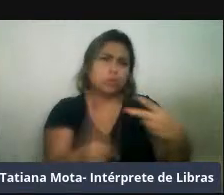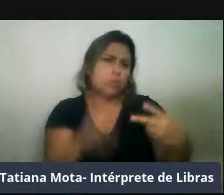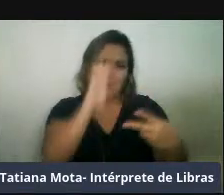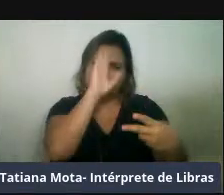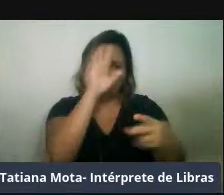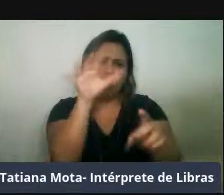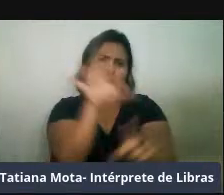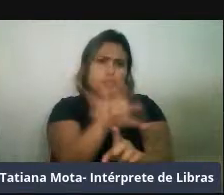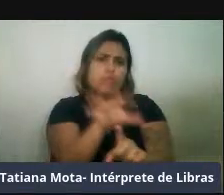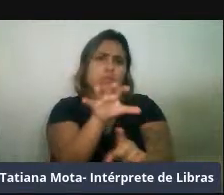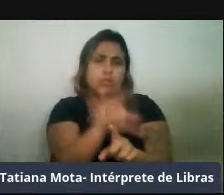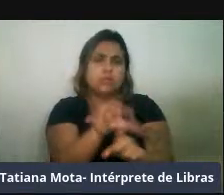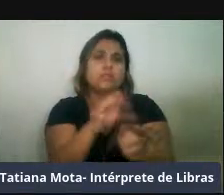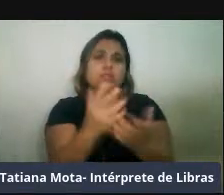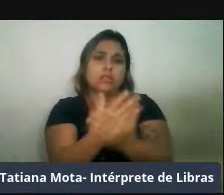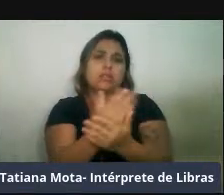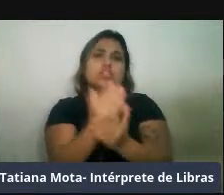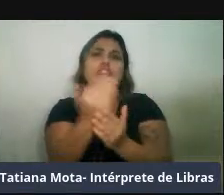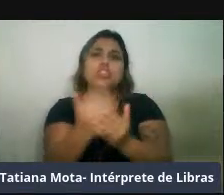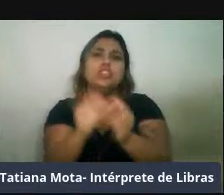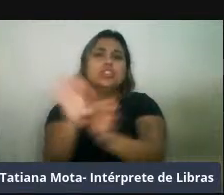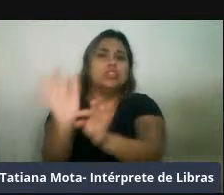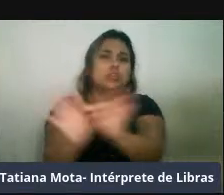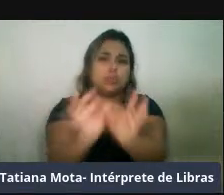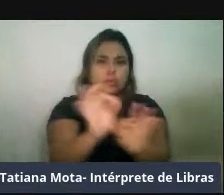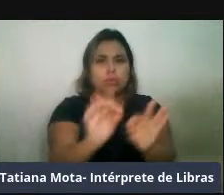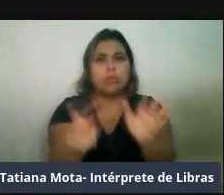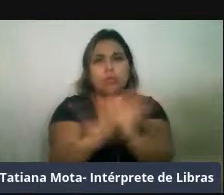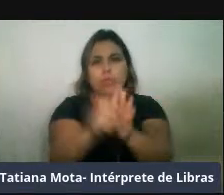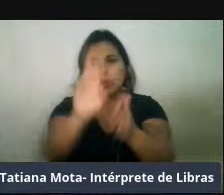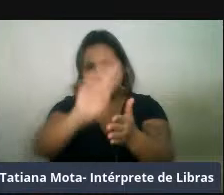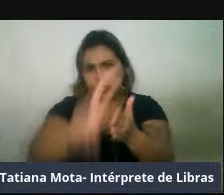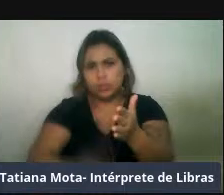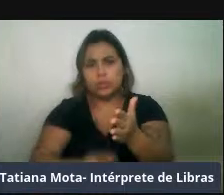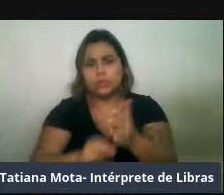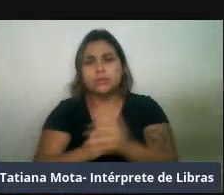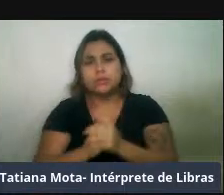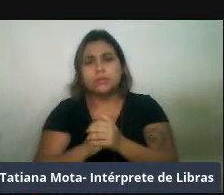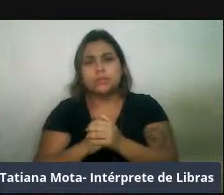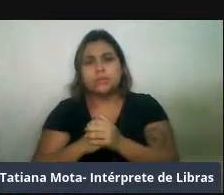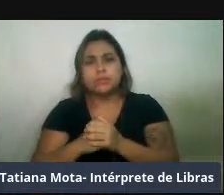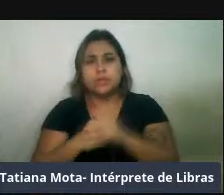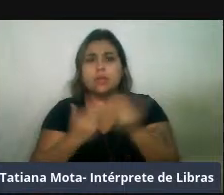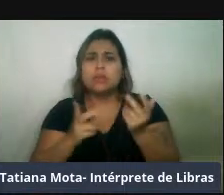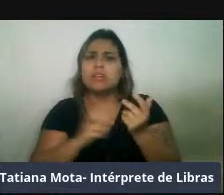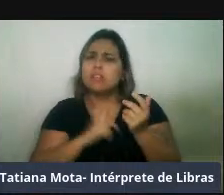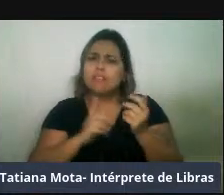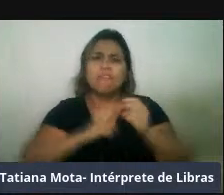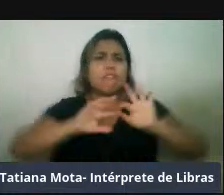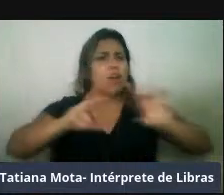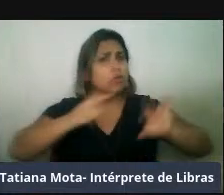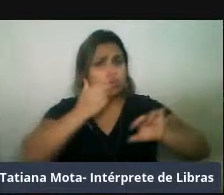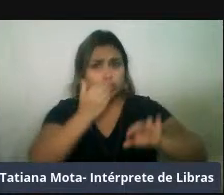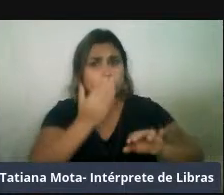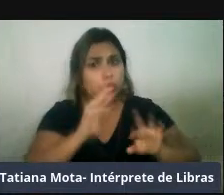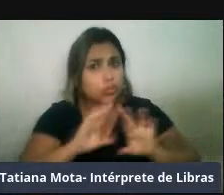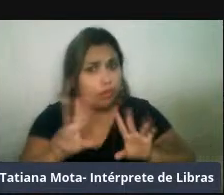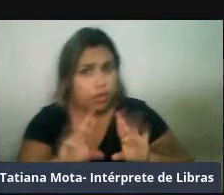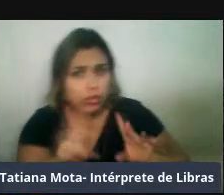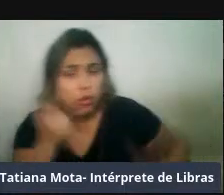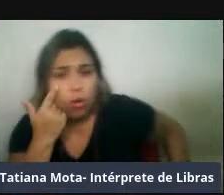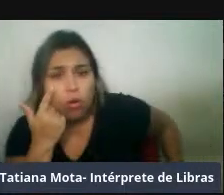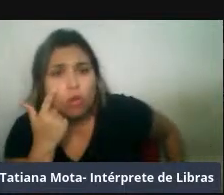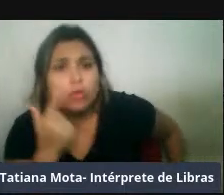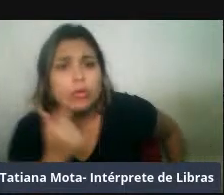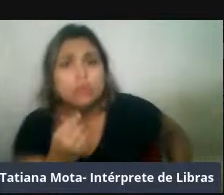distribuição, esse padrão de distribuição de espécies. E a gente, então, vai ter variações importantes entre os táxons dependendo